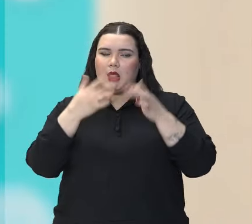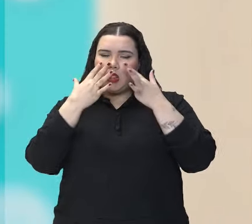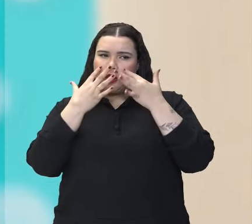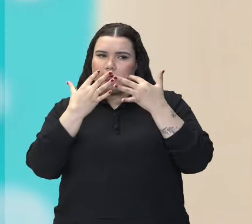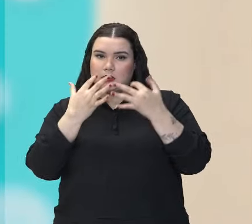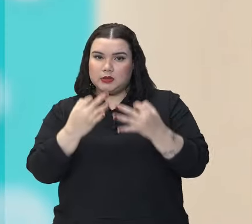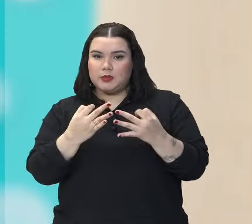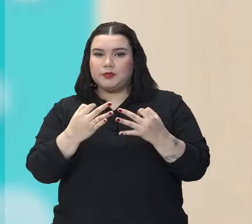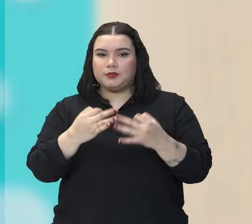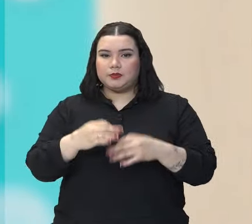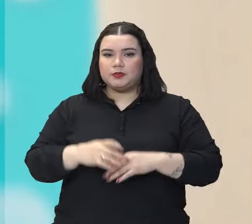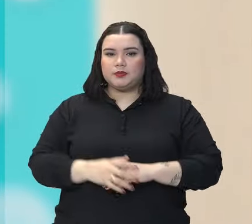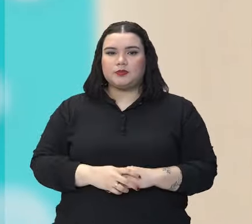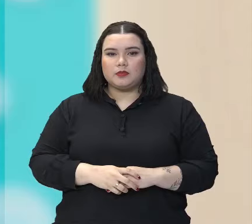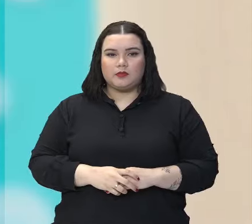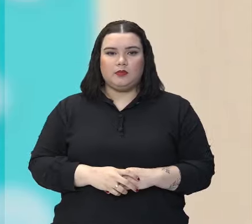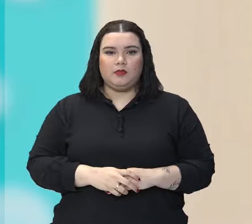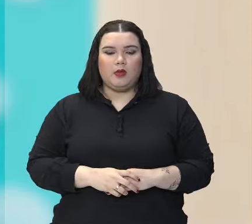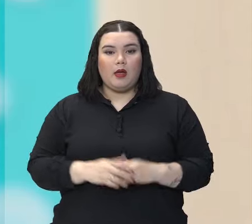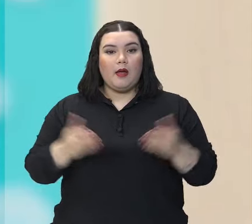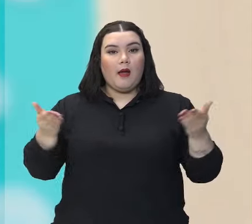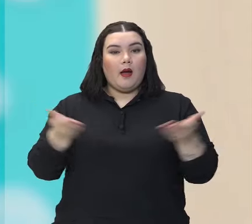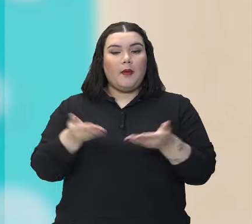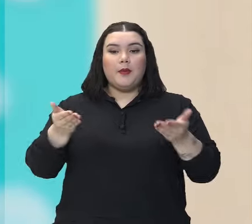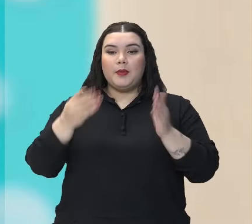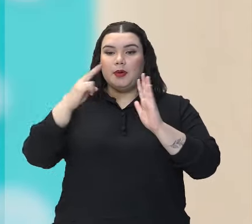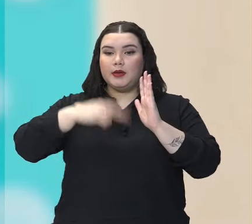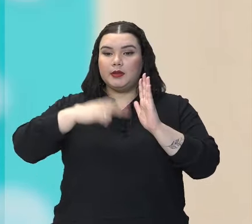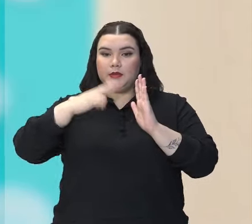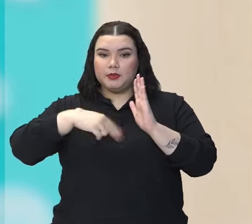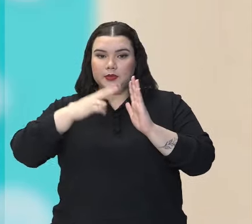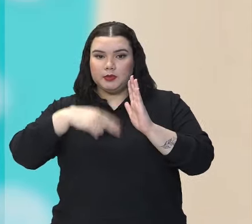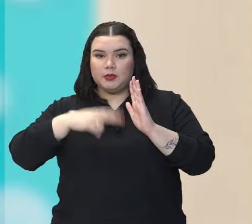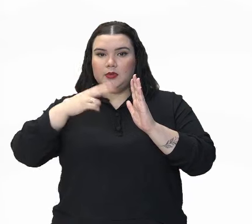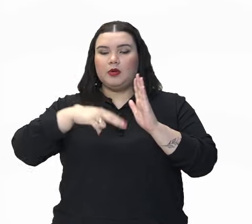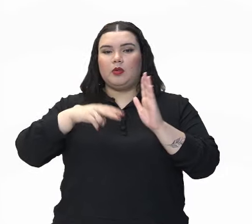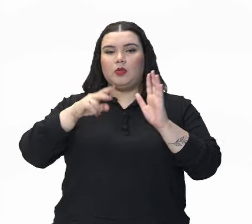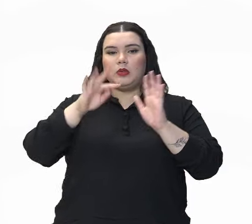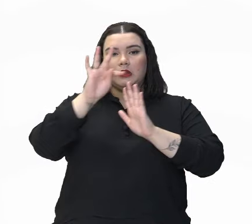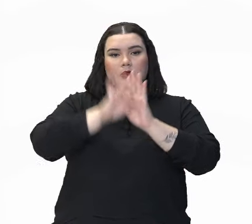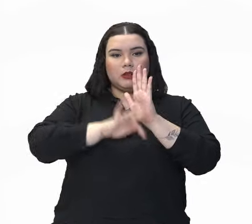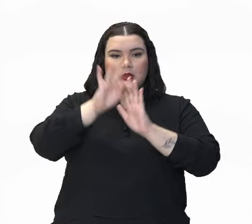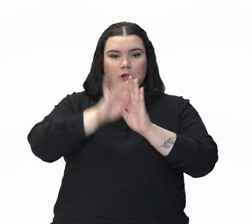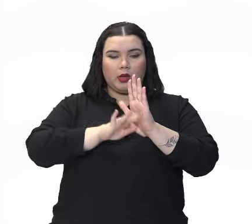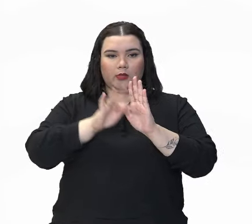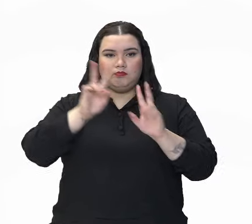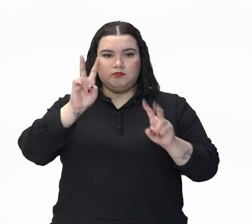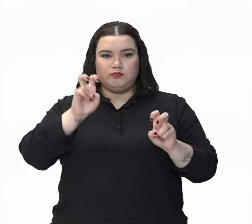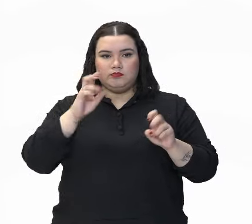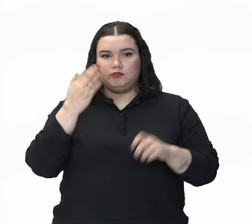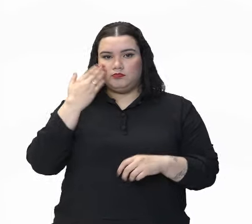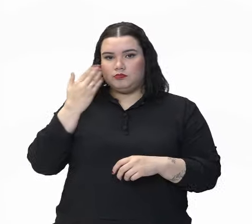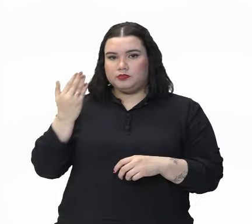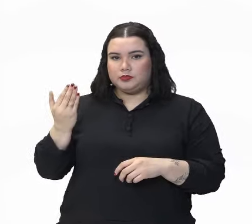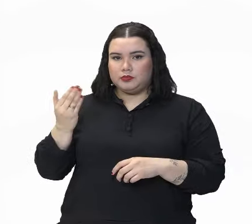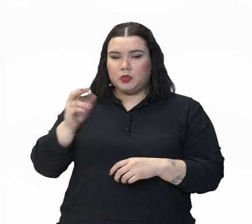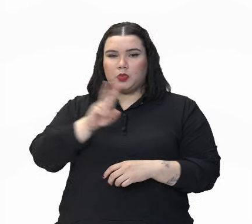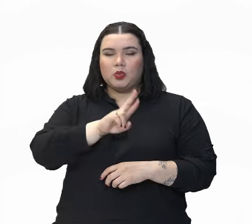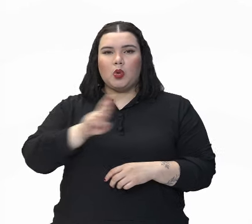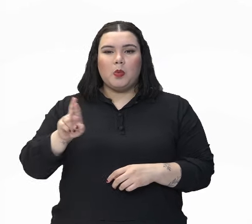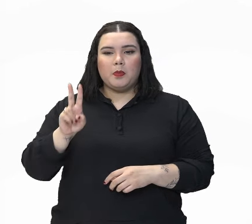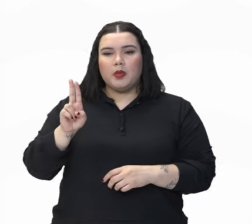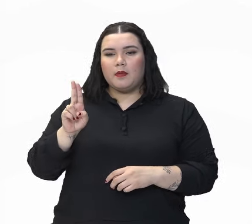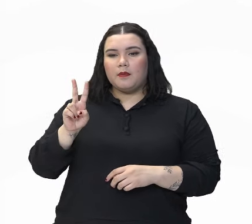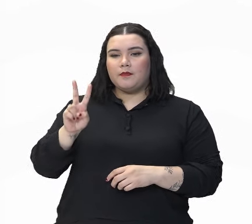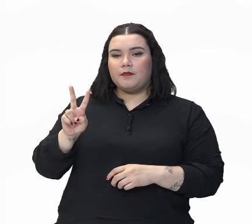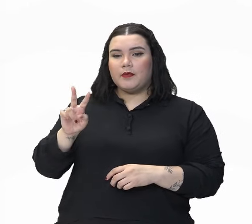Então, agora a gente vai fazer a leitura de um trecho do texto de Vidas Secas. Nesse